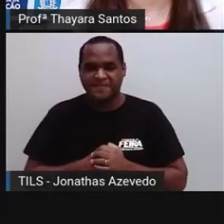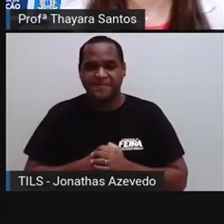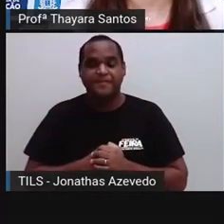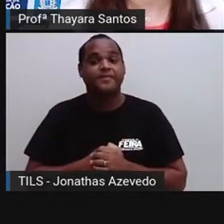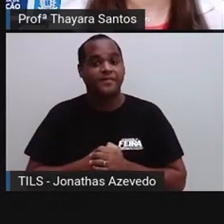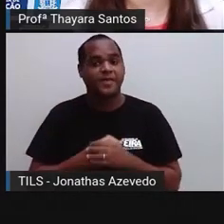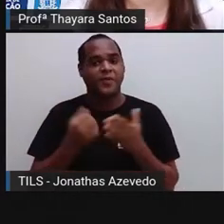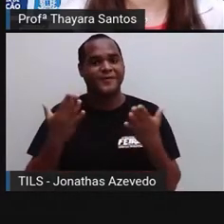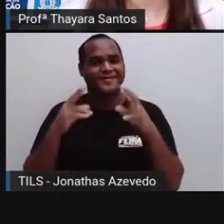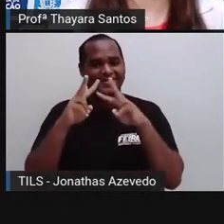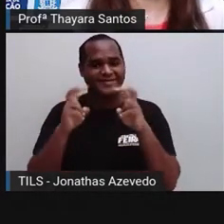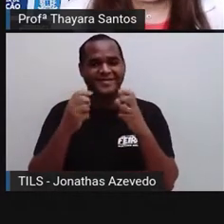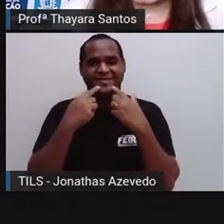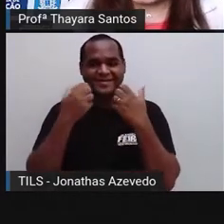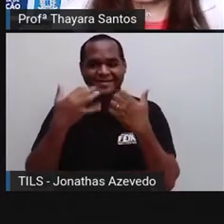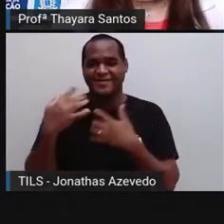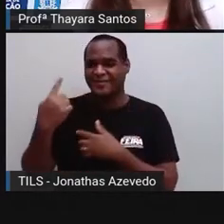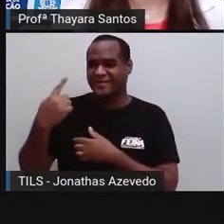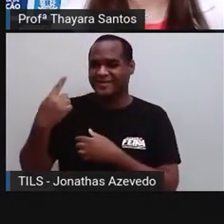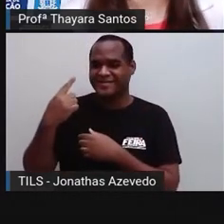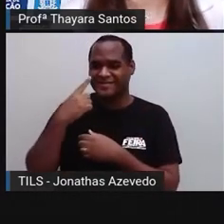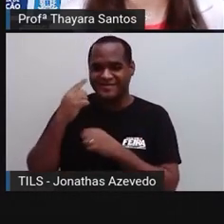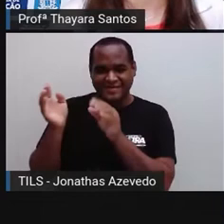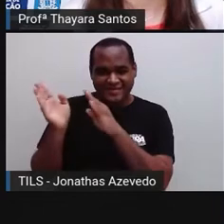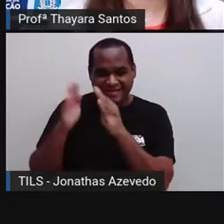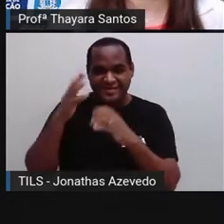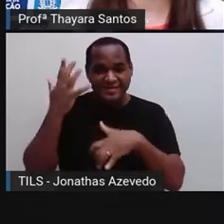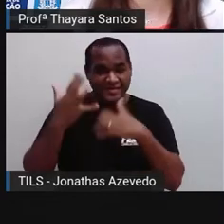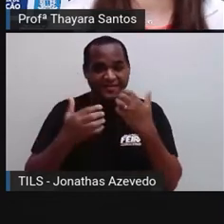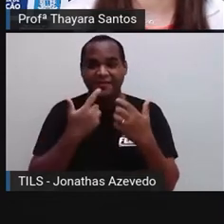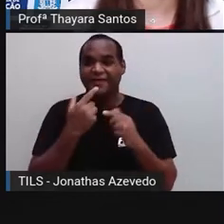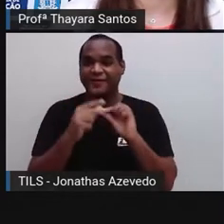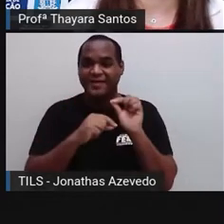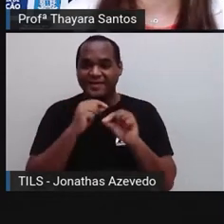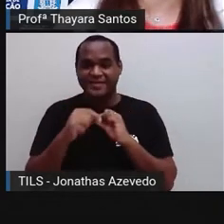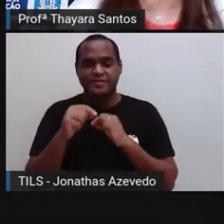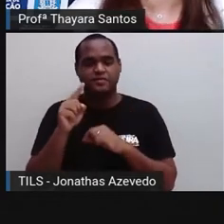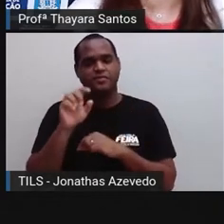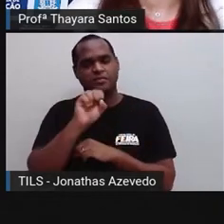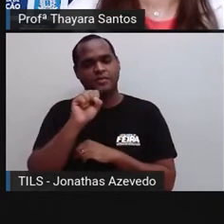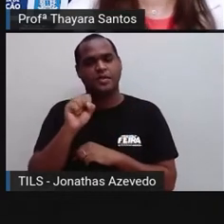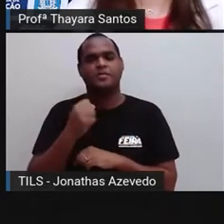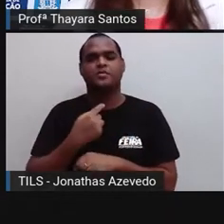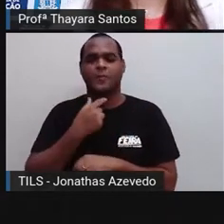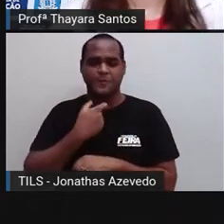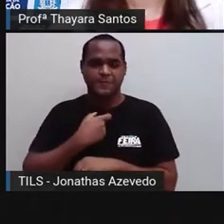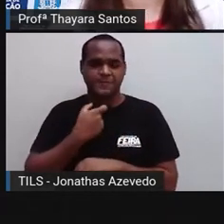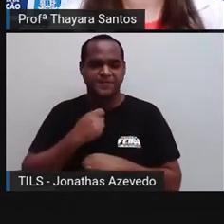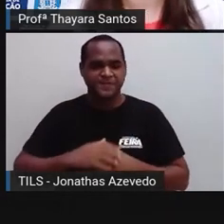E na aula de hoje, como eu já falei, nós vamos falar sobre o Sistema Endócrino.